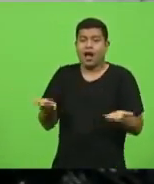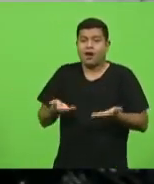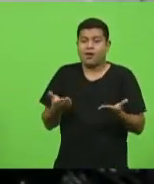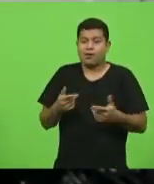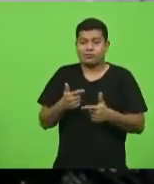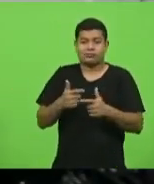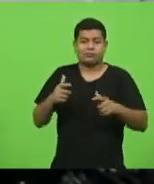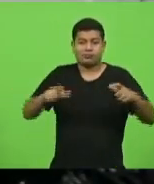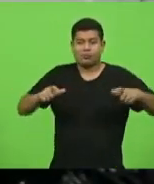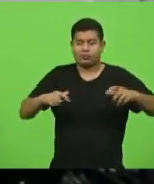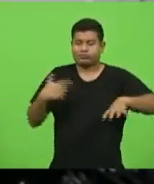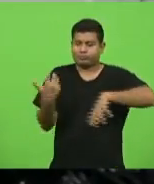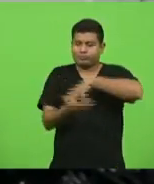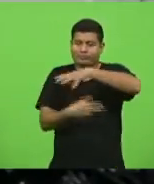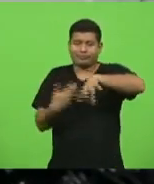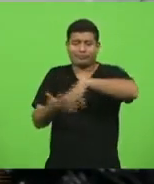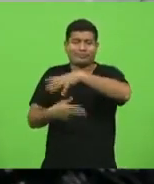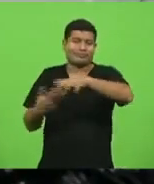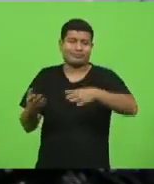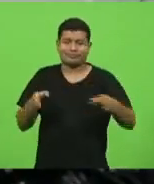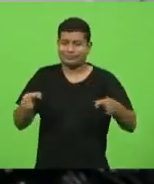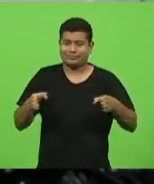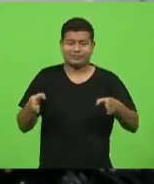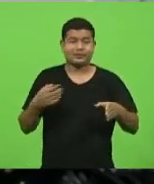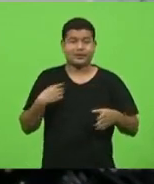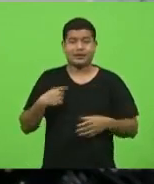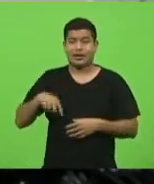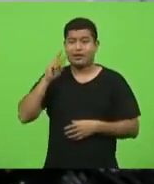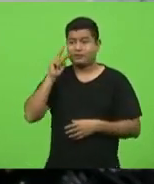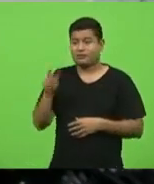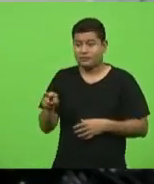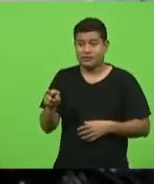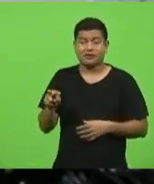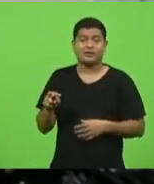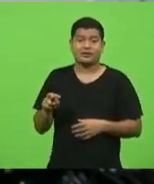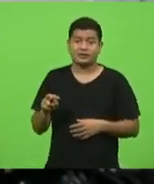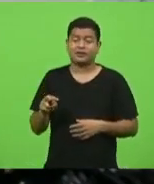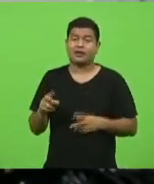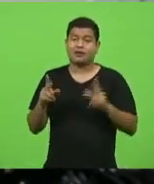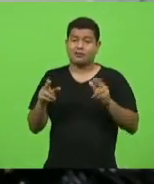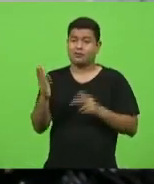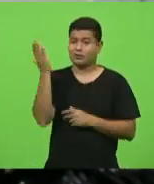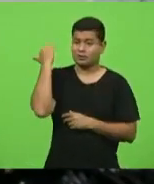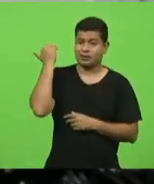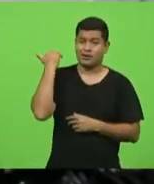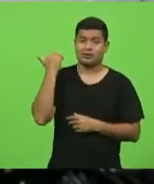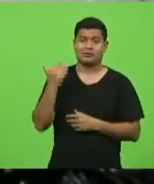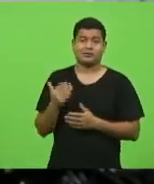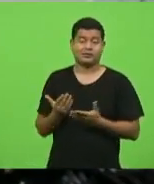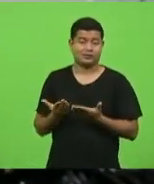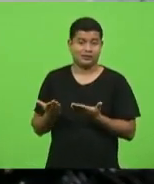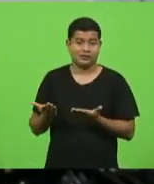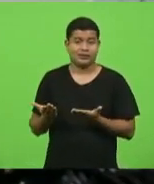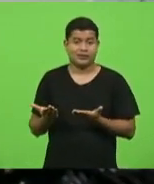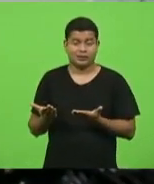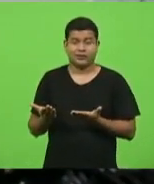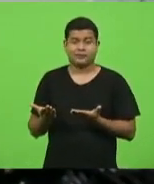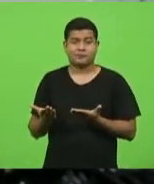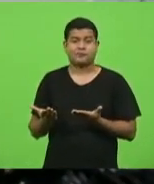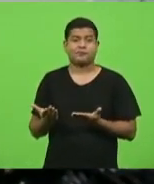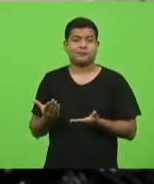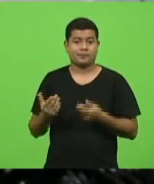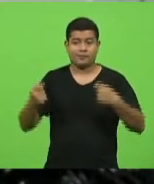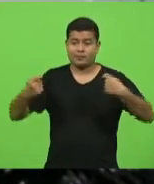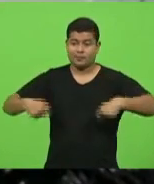a gente vê na pele, como já estava vendo antes, porque o sistema está altamente nocivo, a gente vê a